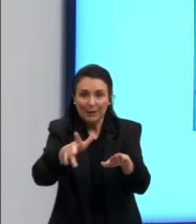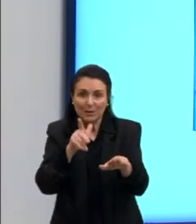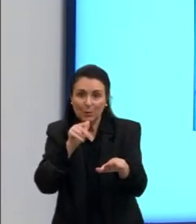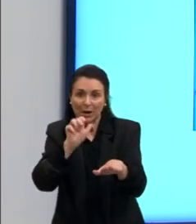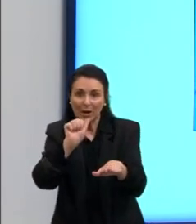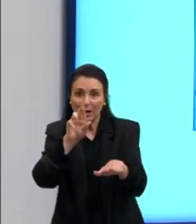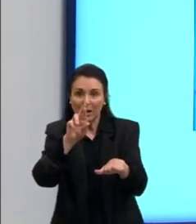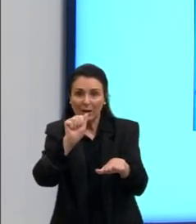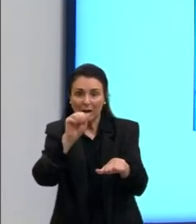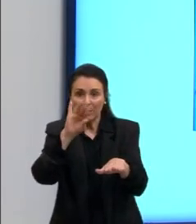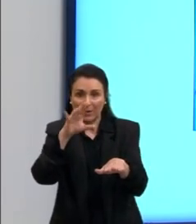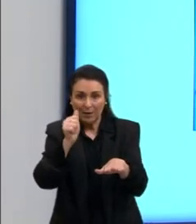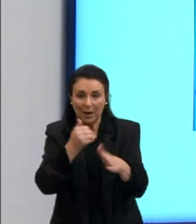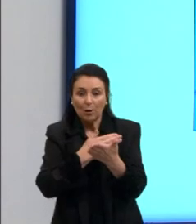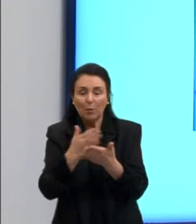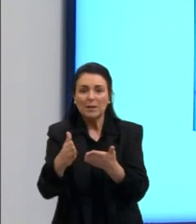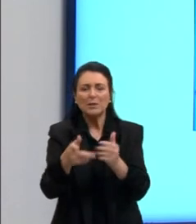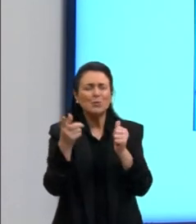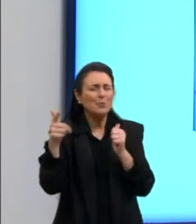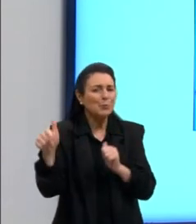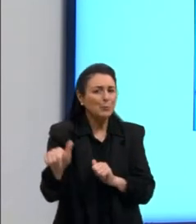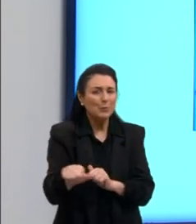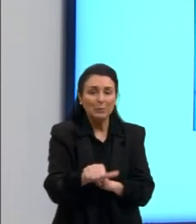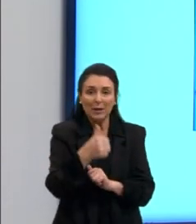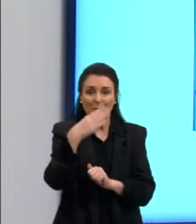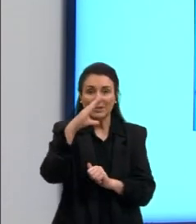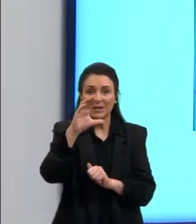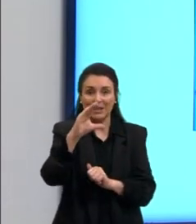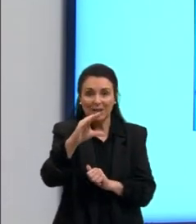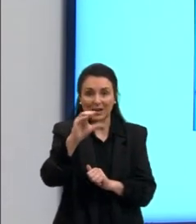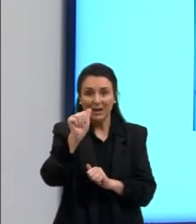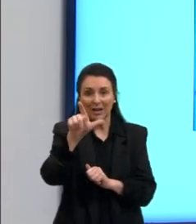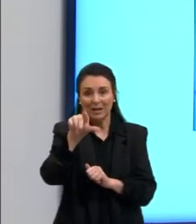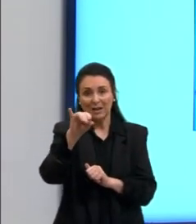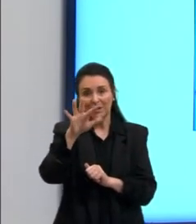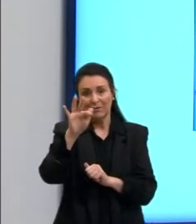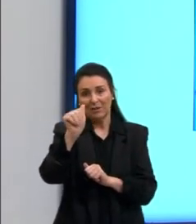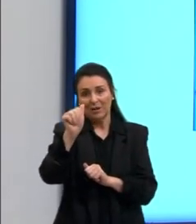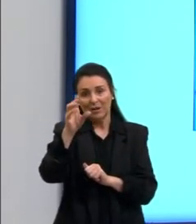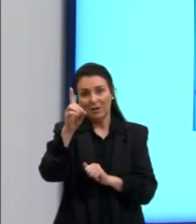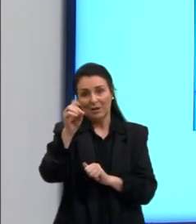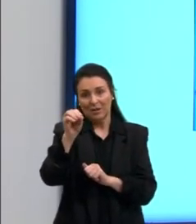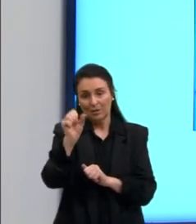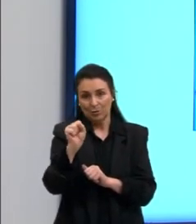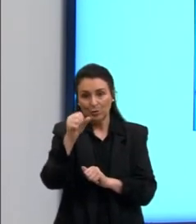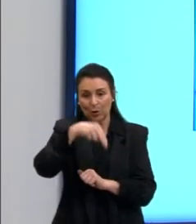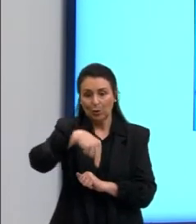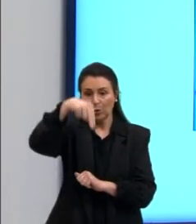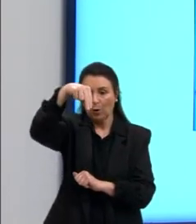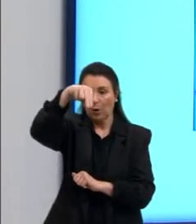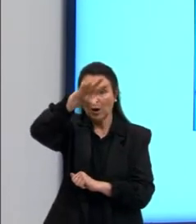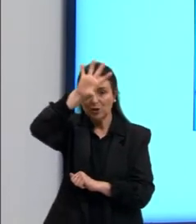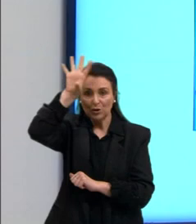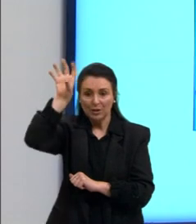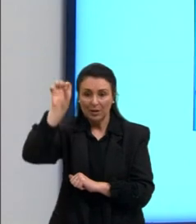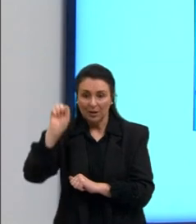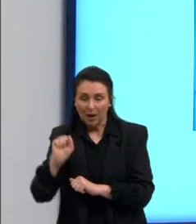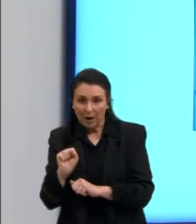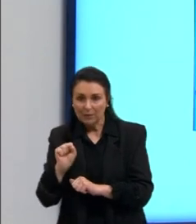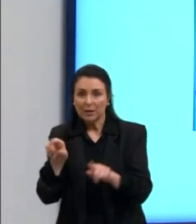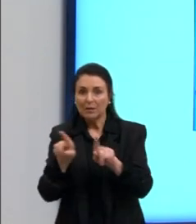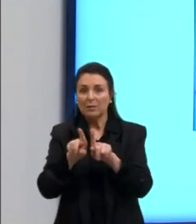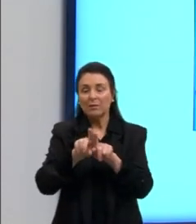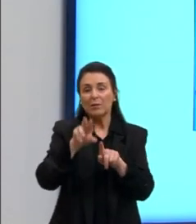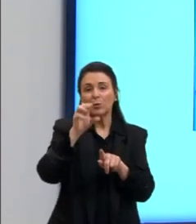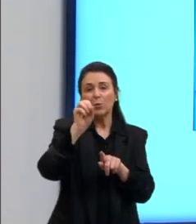primeiros califados, ela vai para o norte da África, vai para o Oriente Próximo, vai para uma